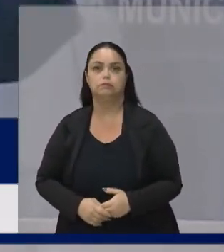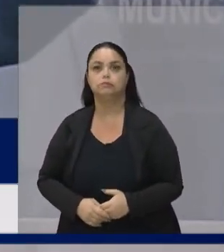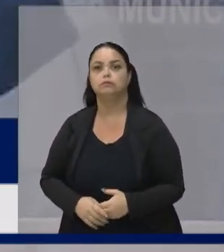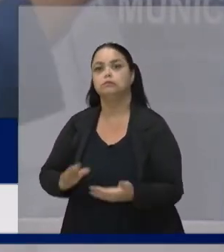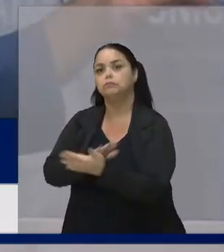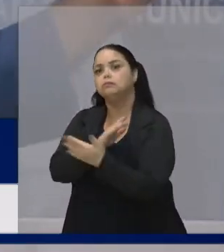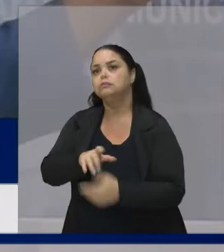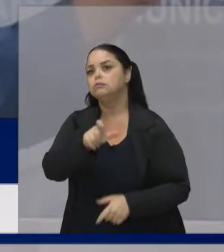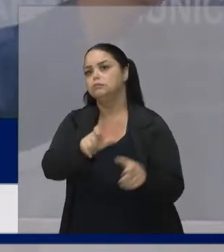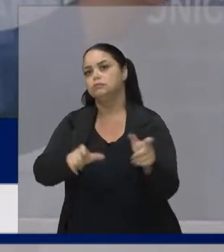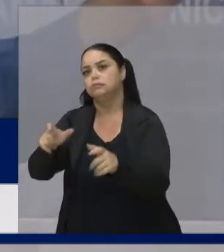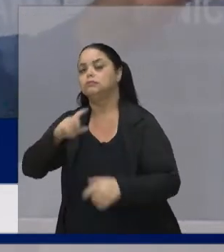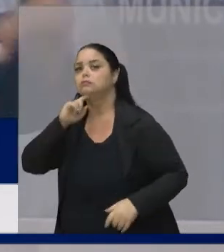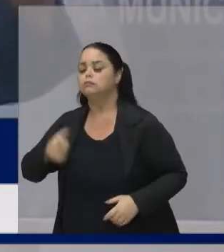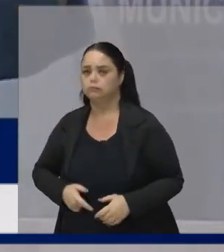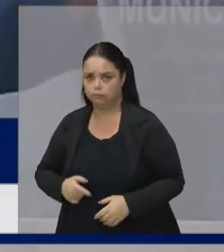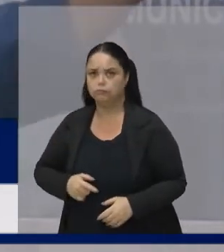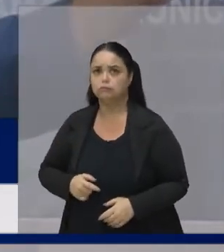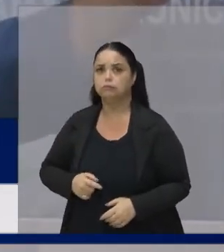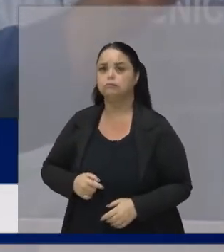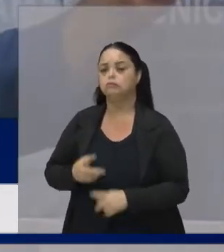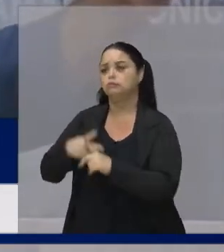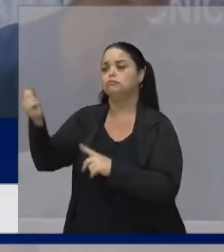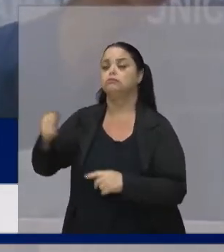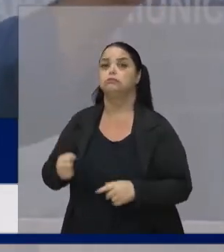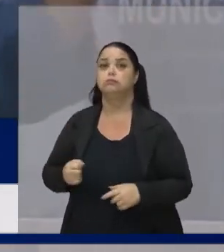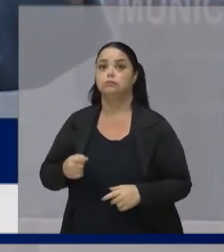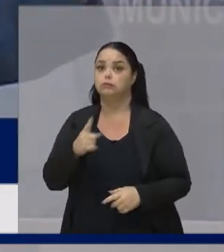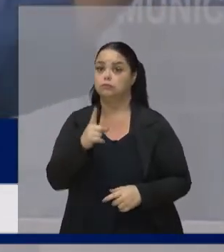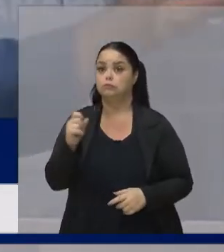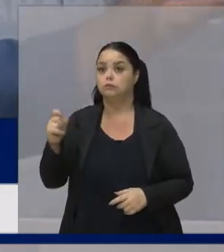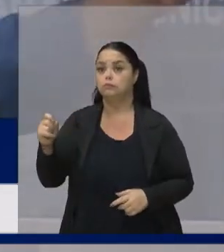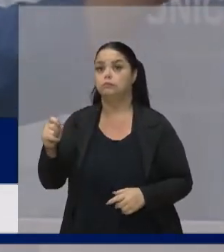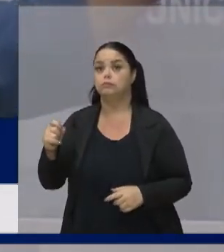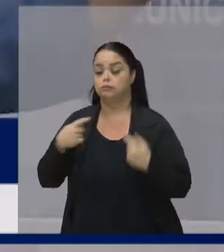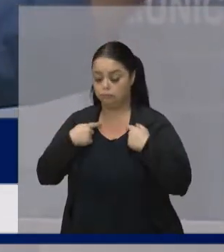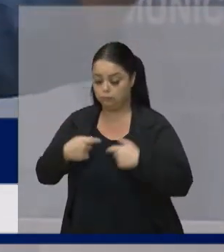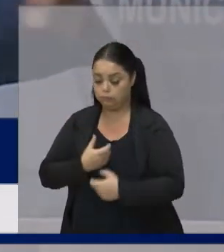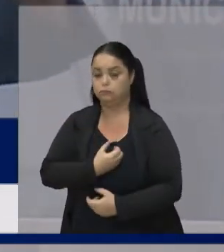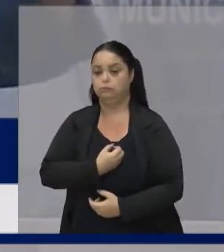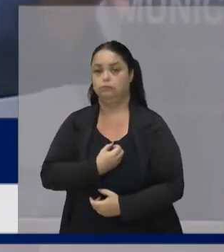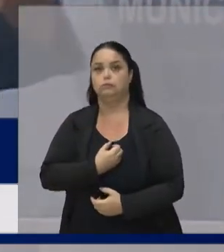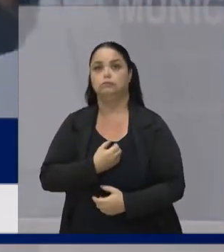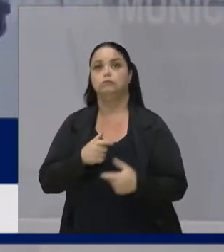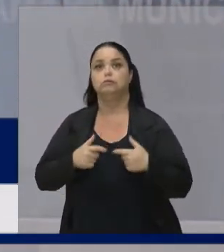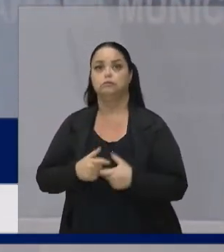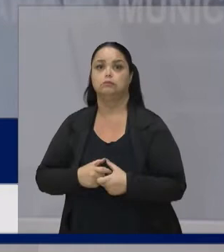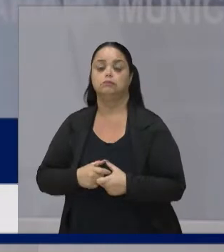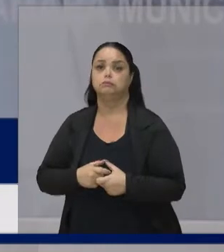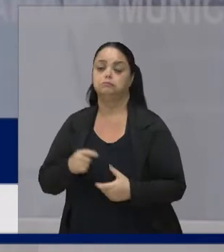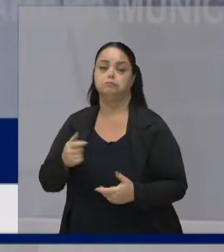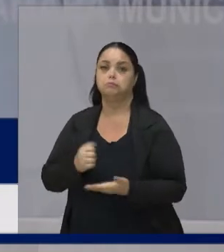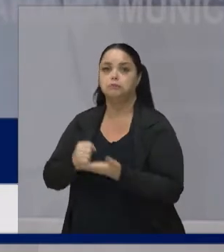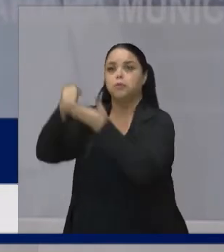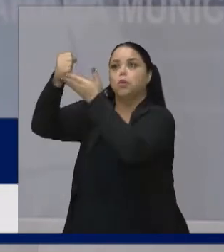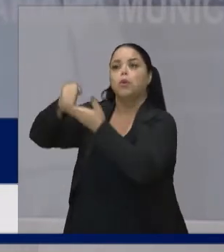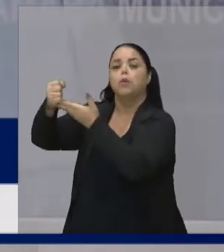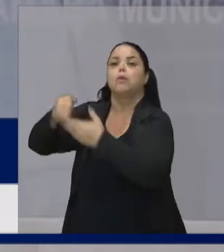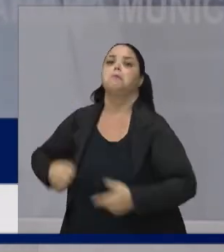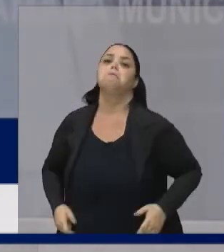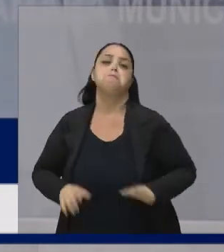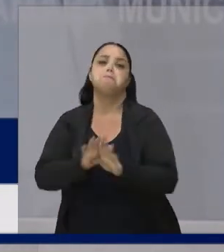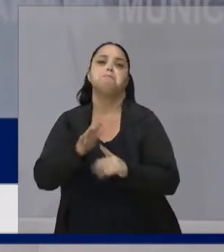Alguns Conseguem conquistar 100 medalhas Mas volto a falar Isso não me faz melhor Do que você Que está aqui